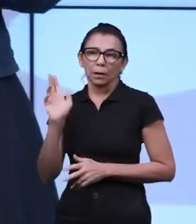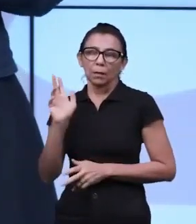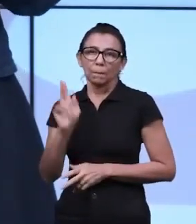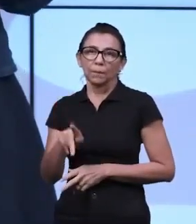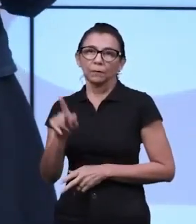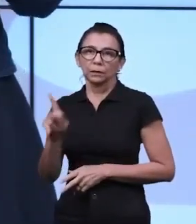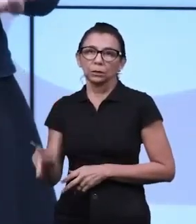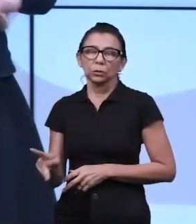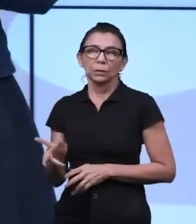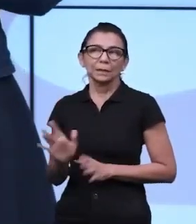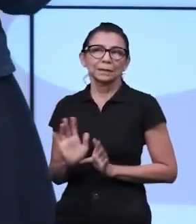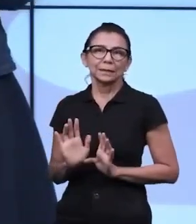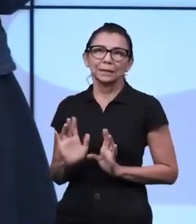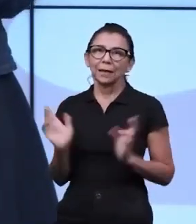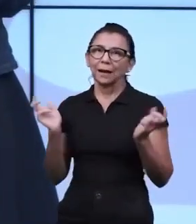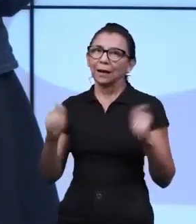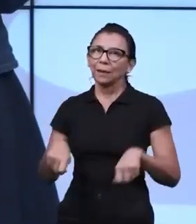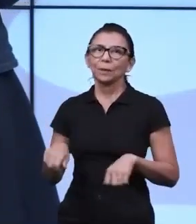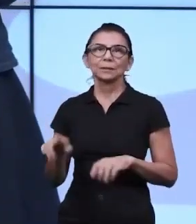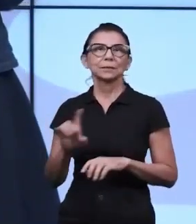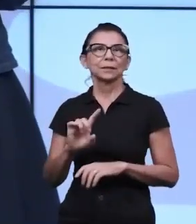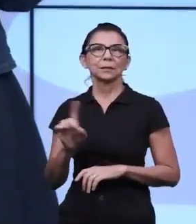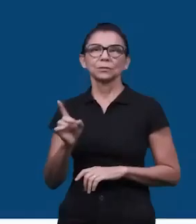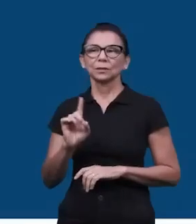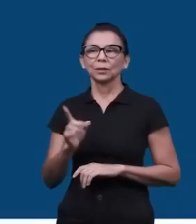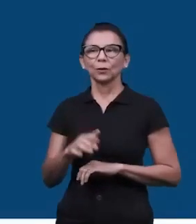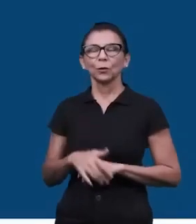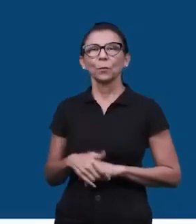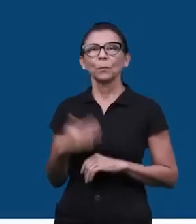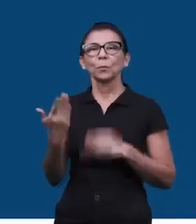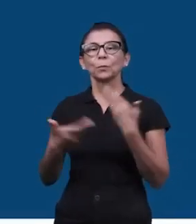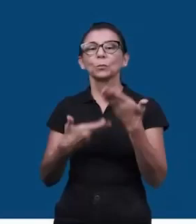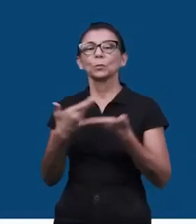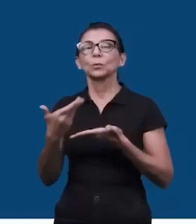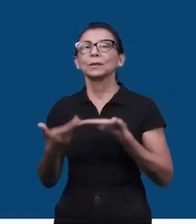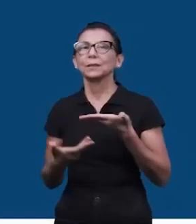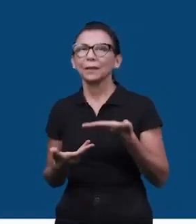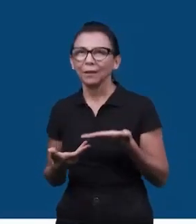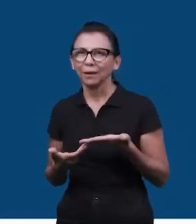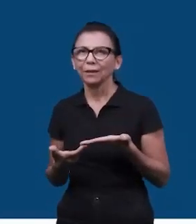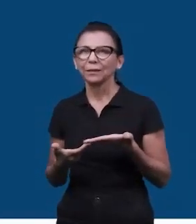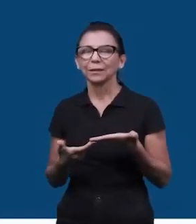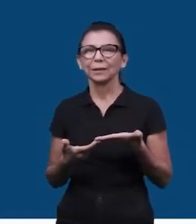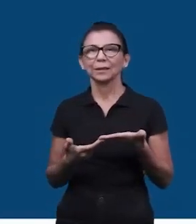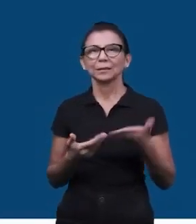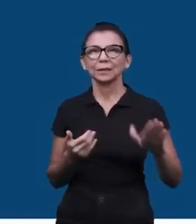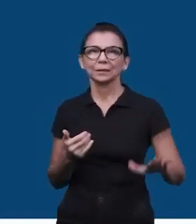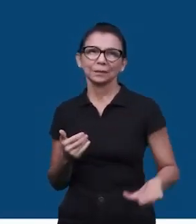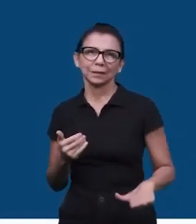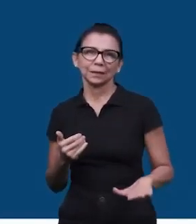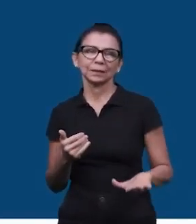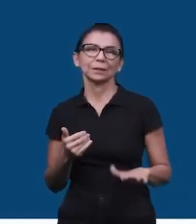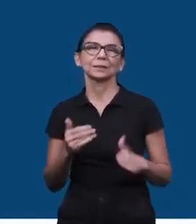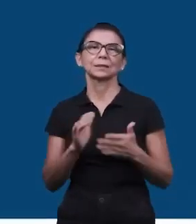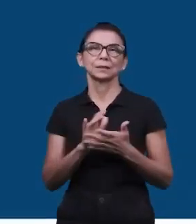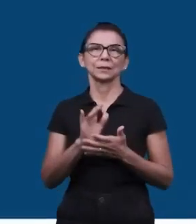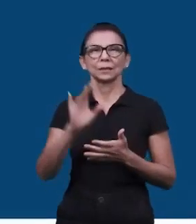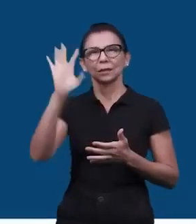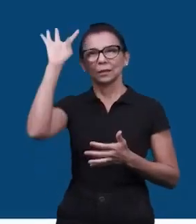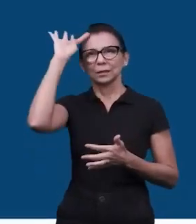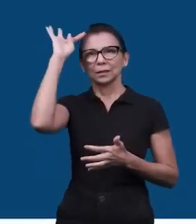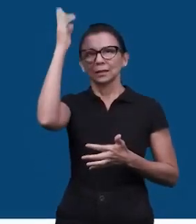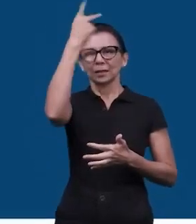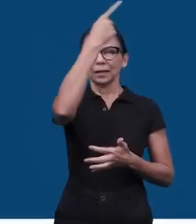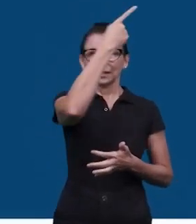capacitados para lidar com uma criança com o TDAH, então os pais podem ajudar nisso. Os pais muitas